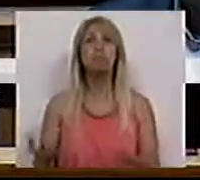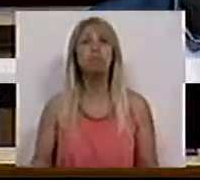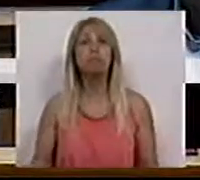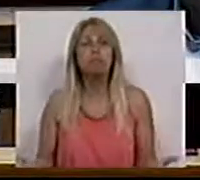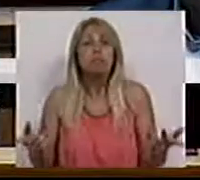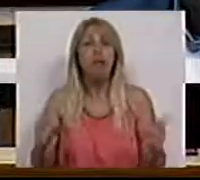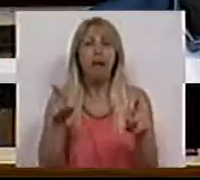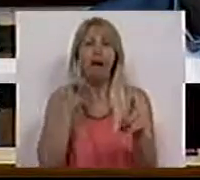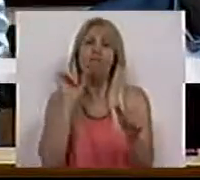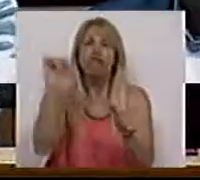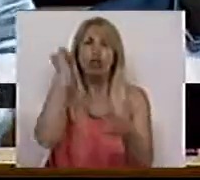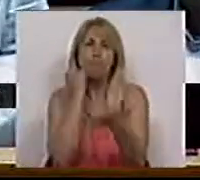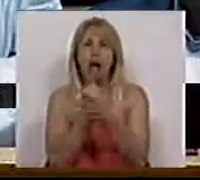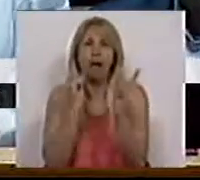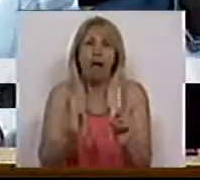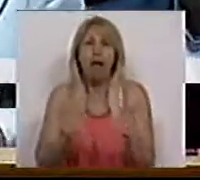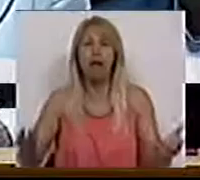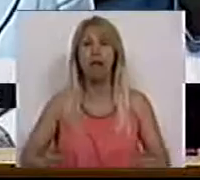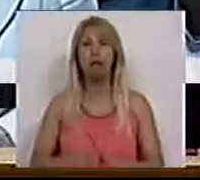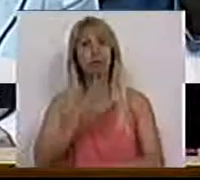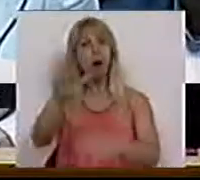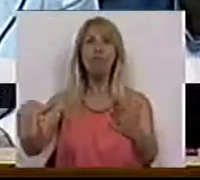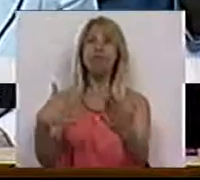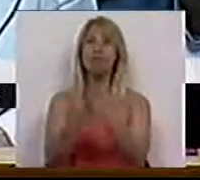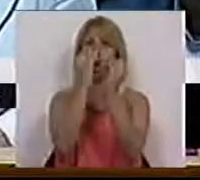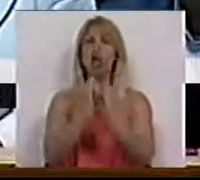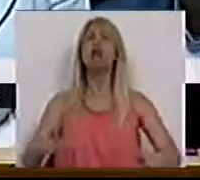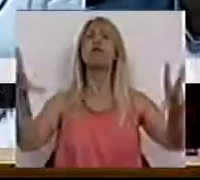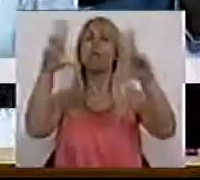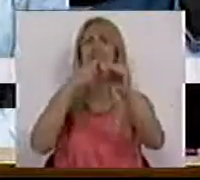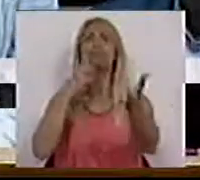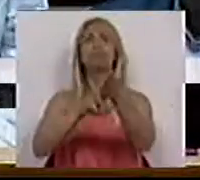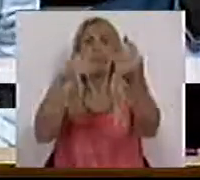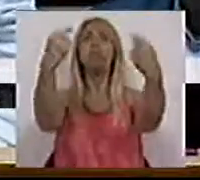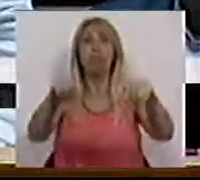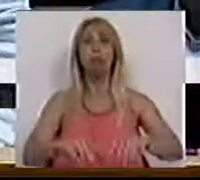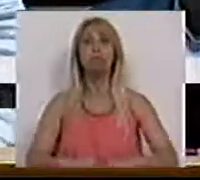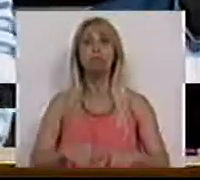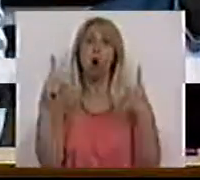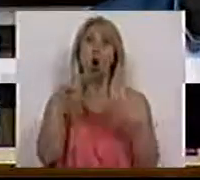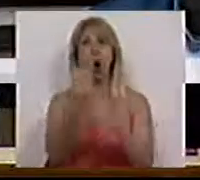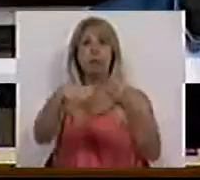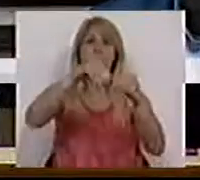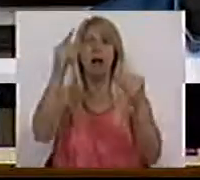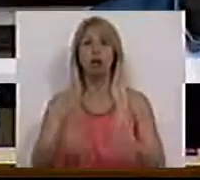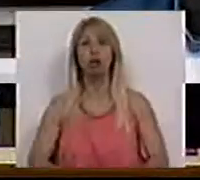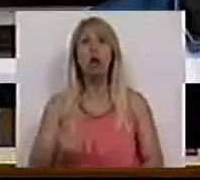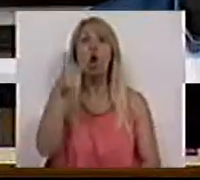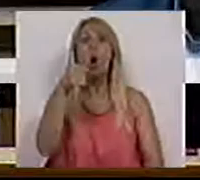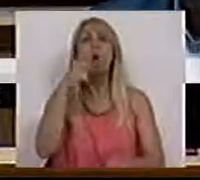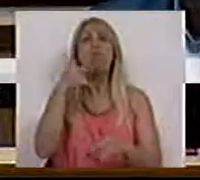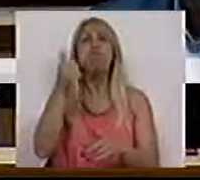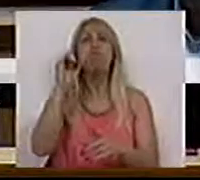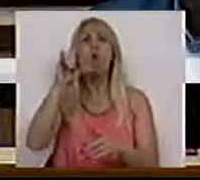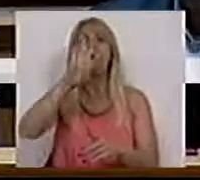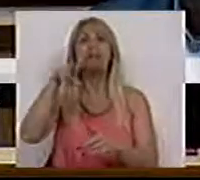vossa marca. Esta proposta traz uma inovação de facto. Corta mais, vai aos bolseiros e vai